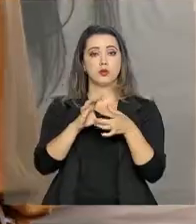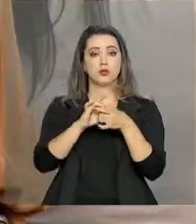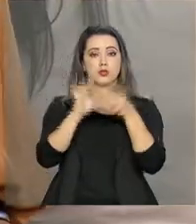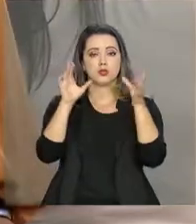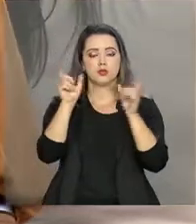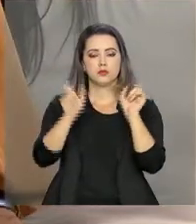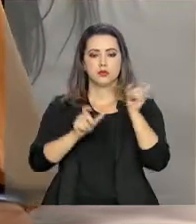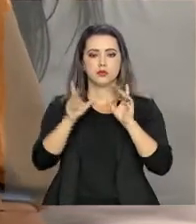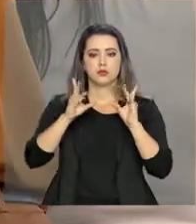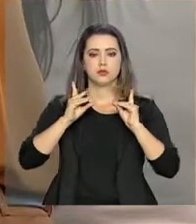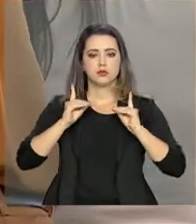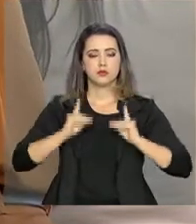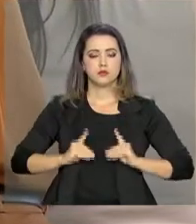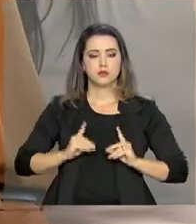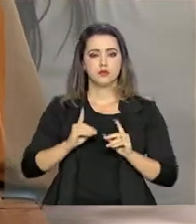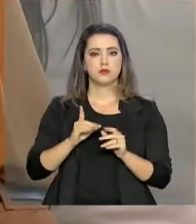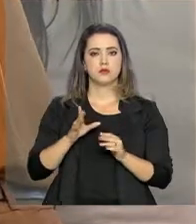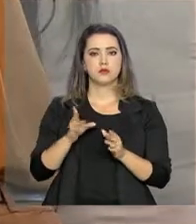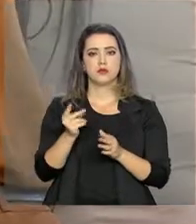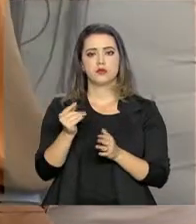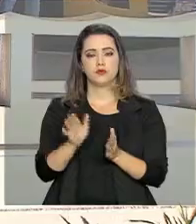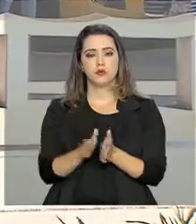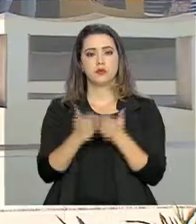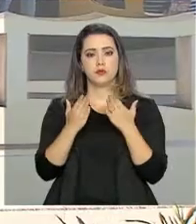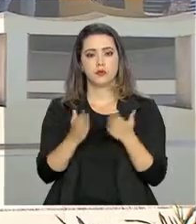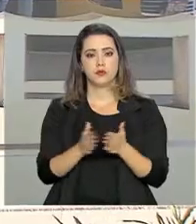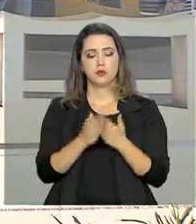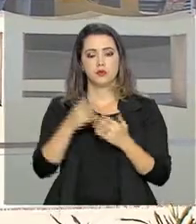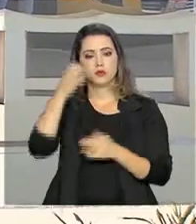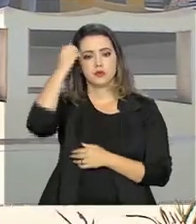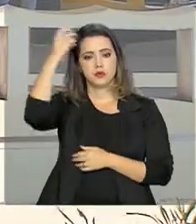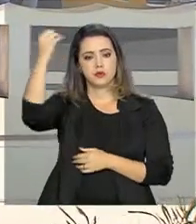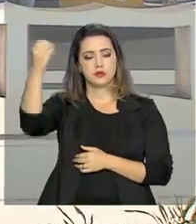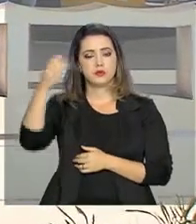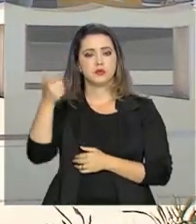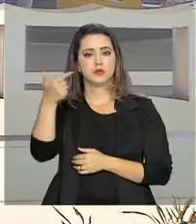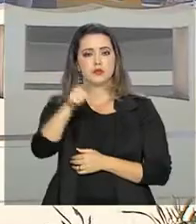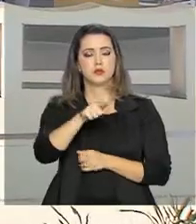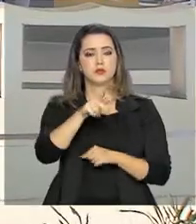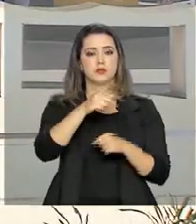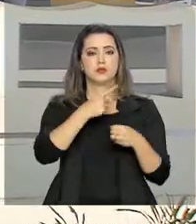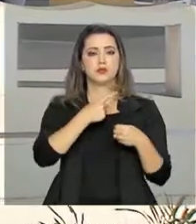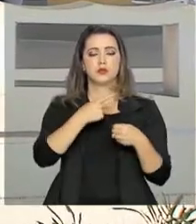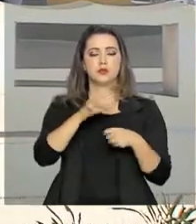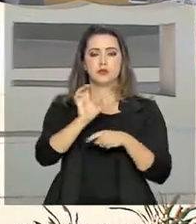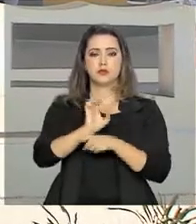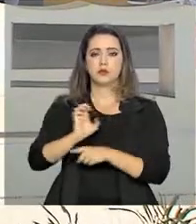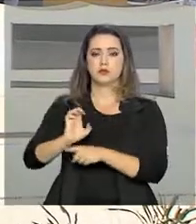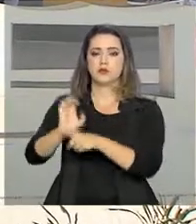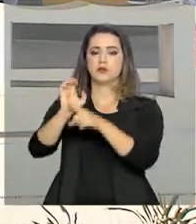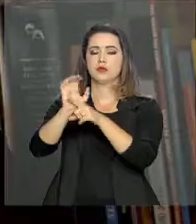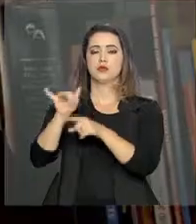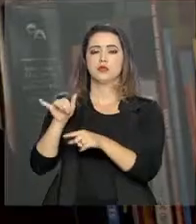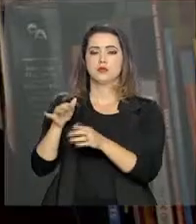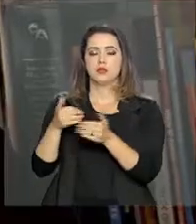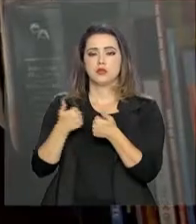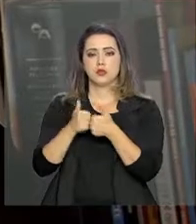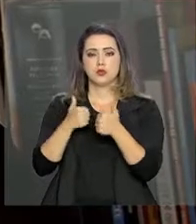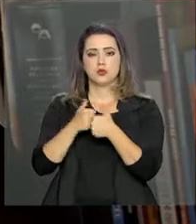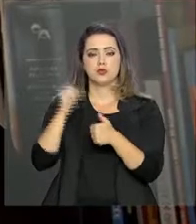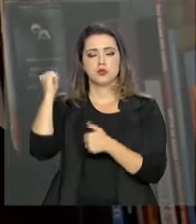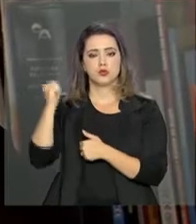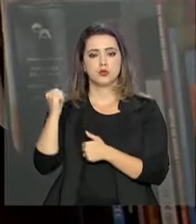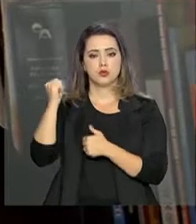pessoas com deficiência de baixa renda em viagens interestaduais de ônibus, de barco ou de trem. A